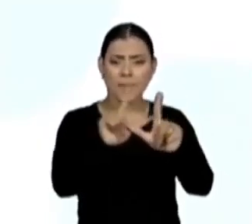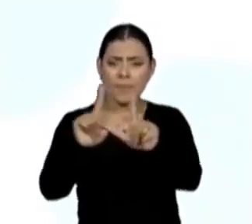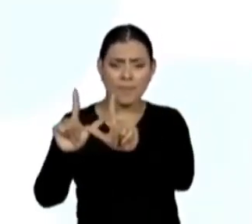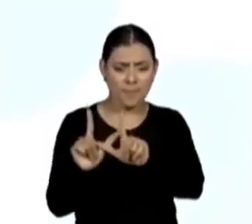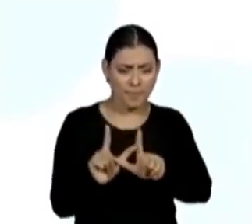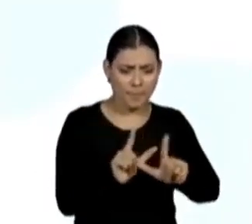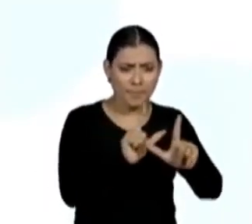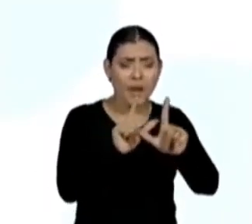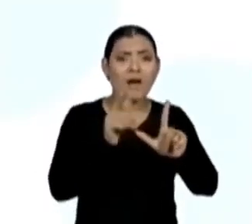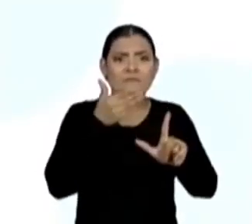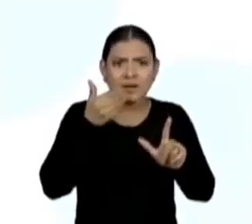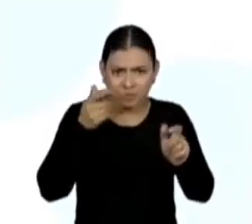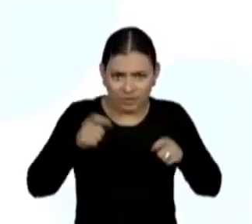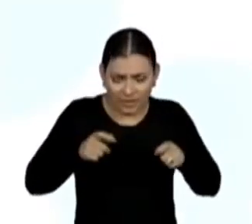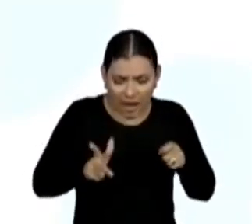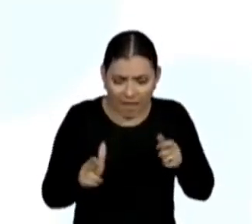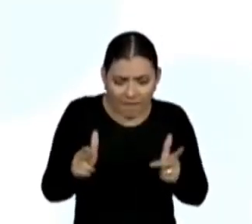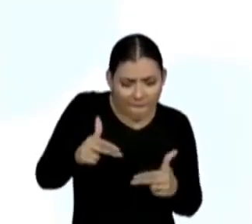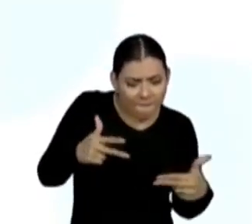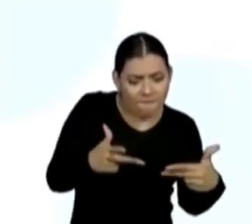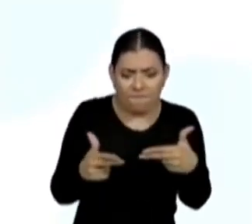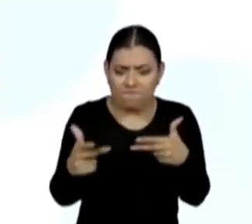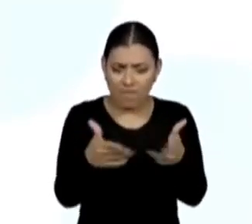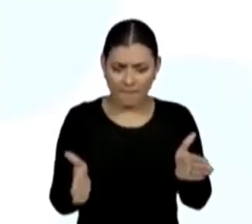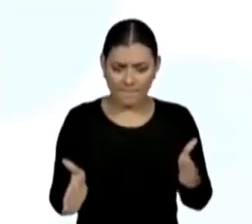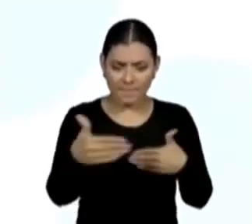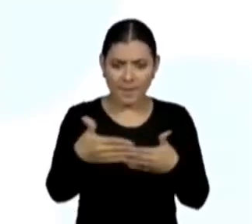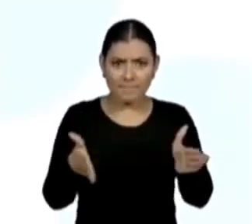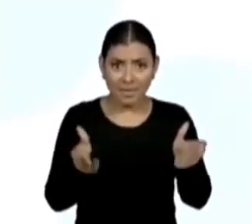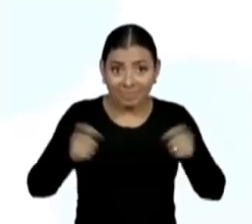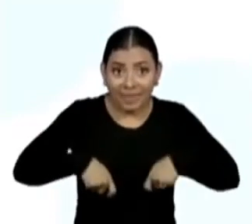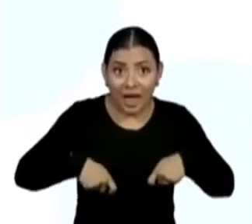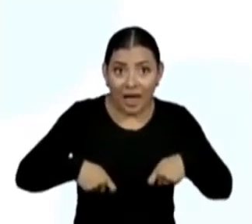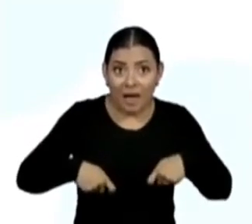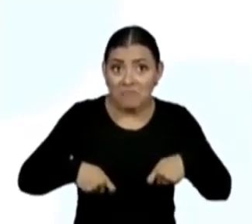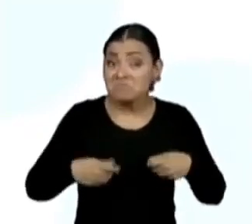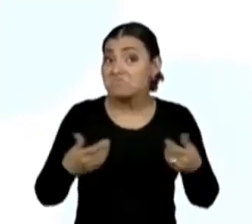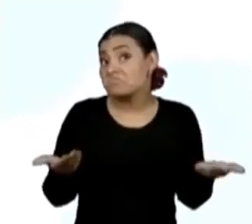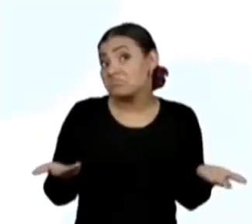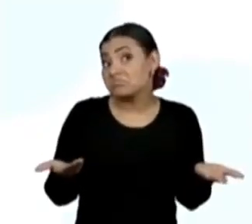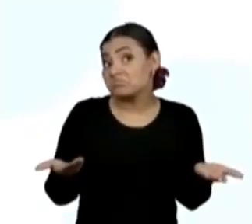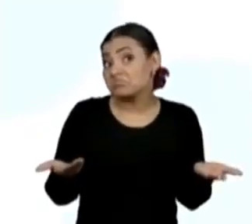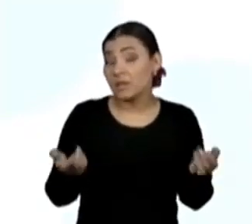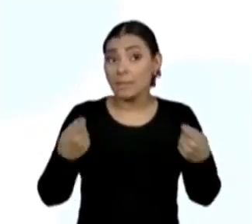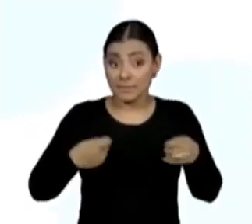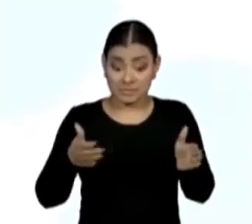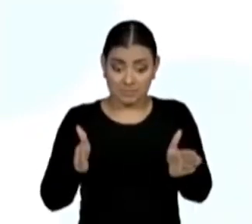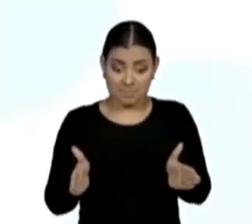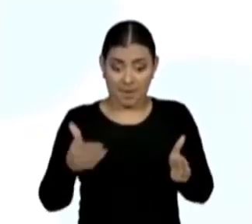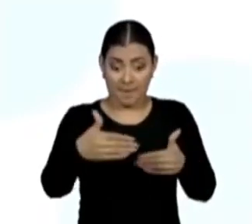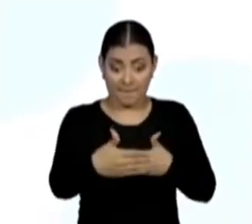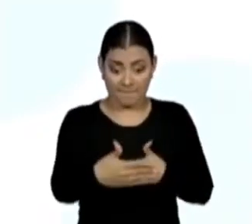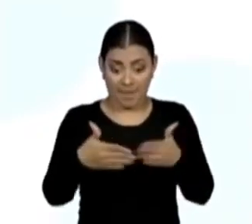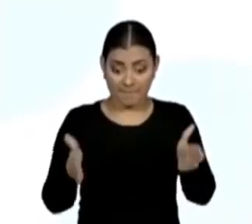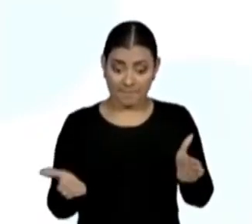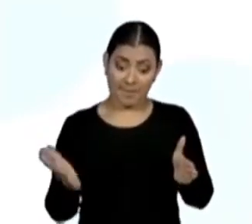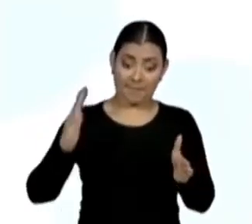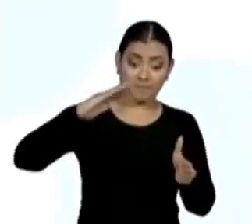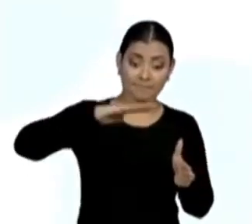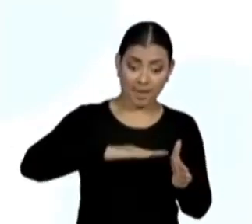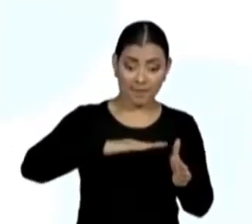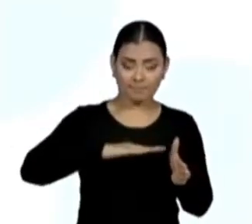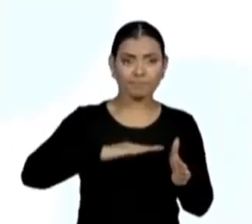vou conseguir montar uma caixa? Acreditam nisso? Precisa fechar. Disse a